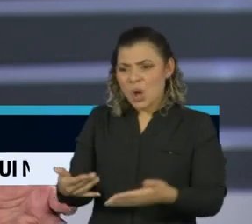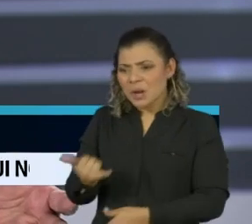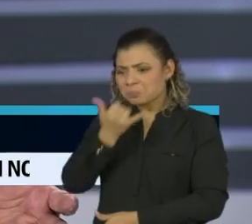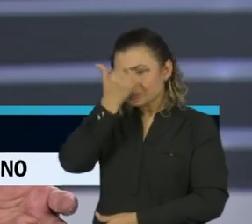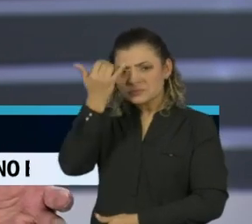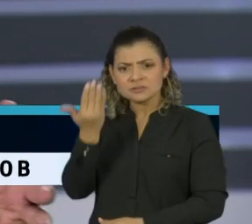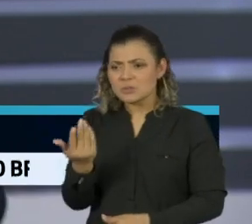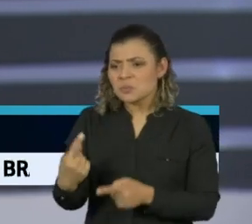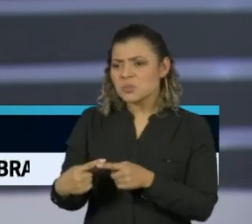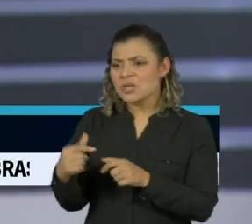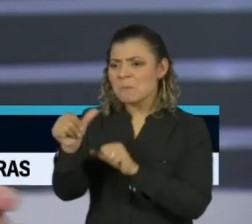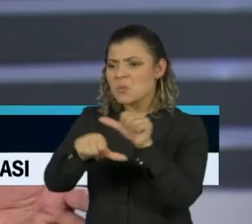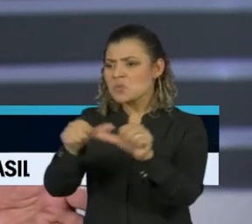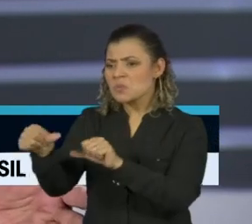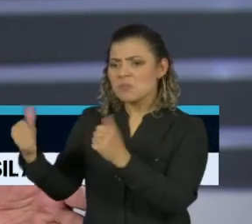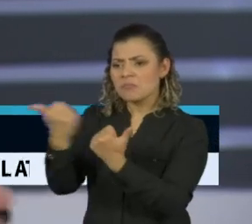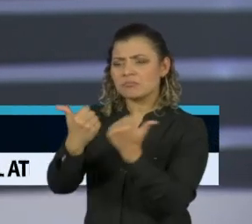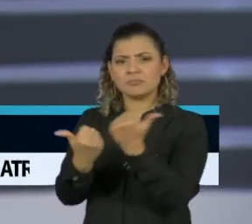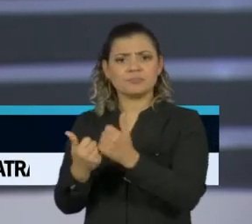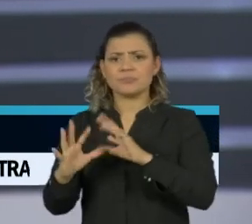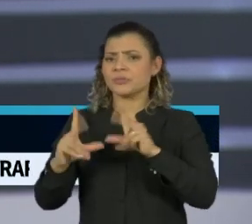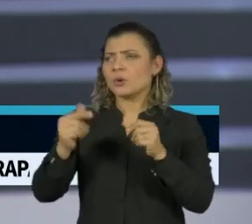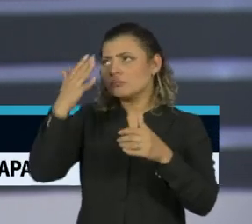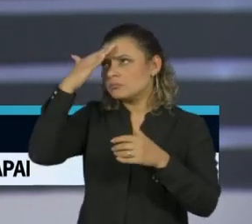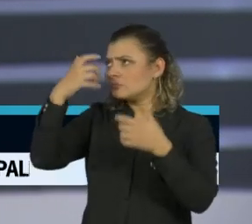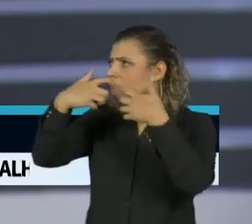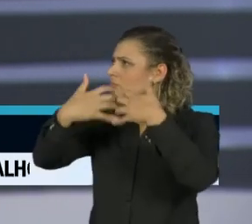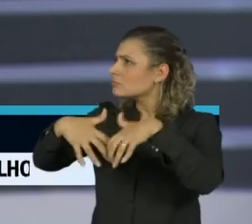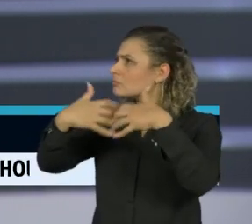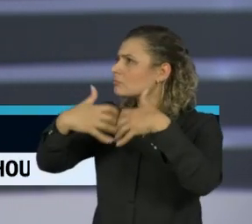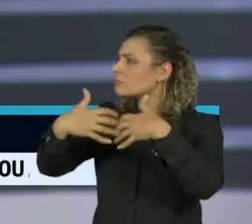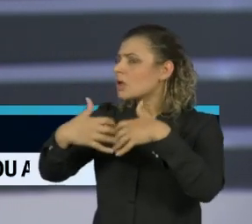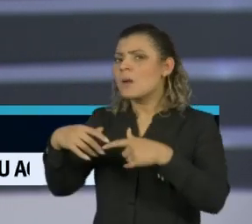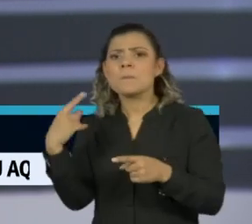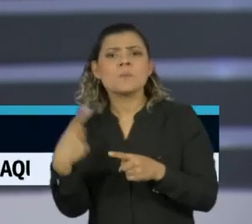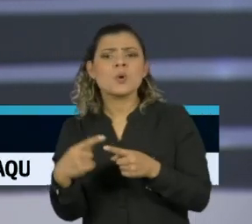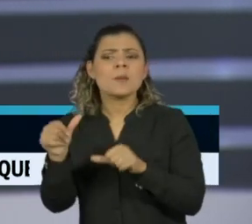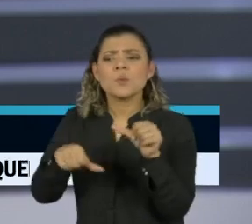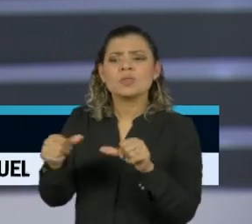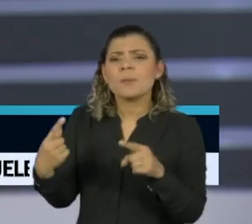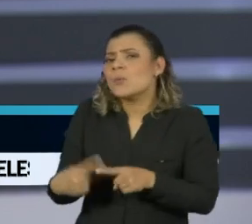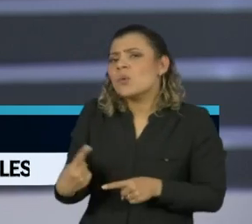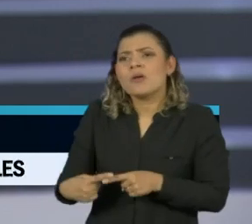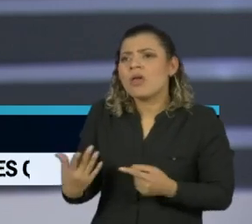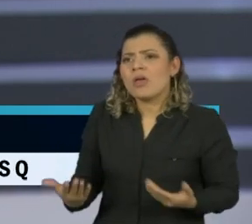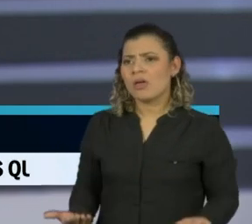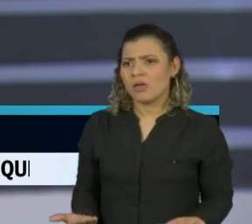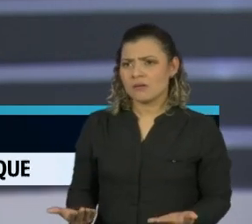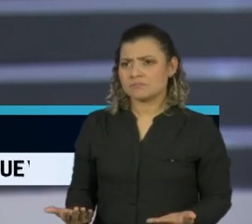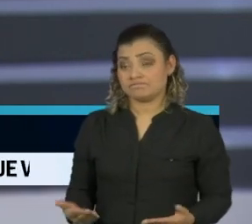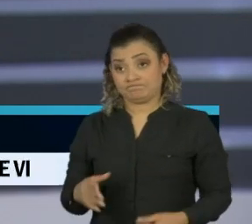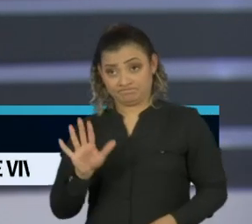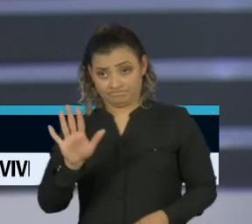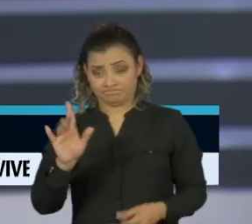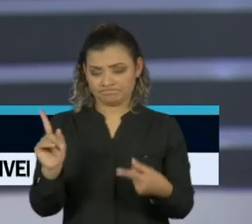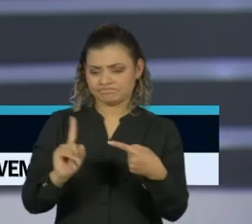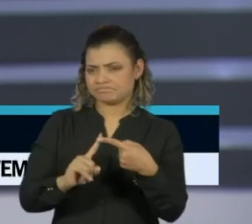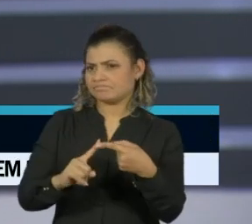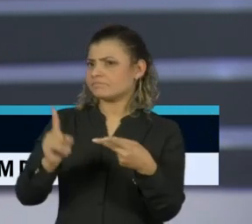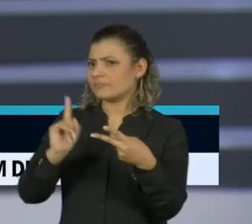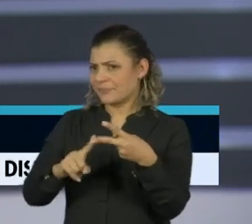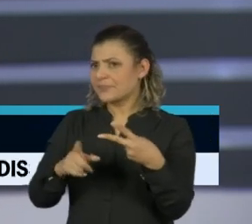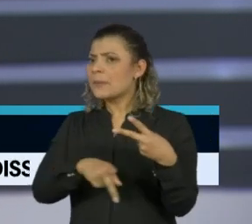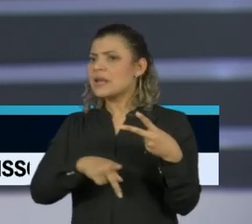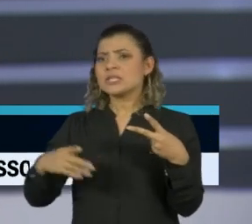pergunta que qualquer pessoa deve se fazer é essa, por que tinha que mudar? Segundo lugar, o argumento que o